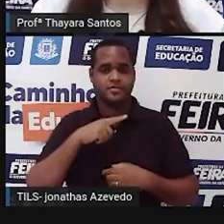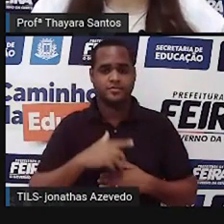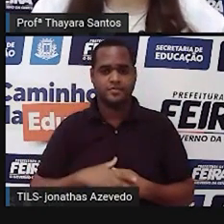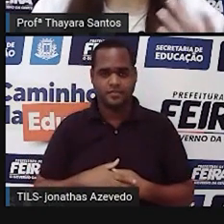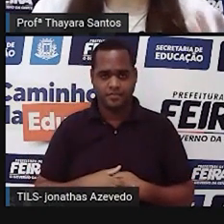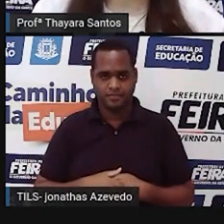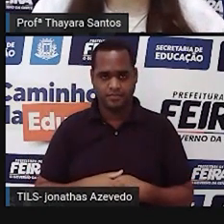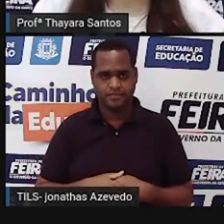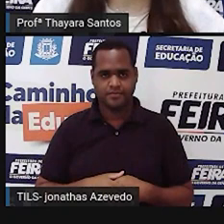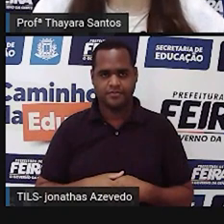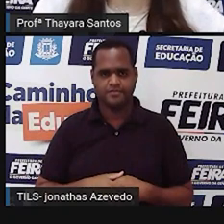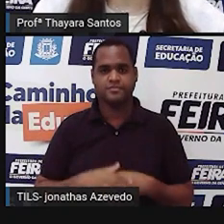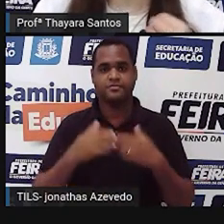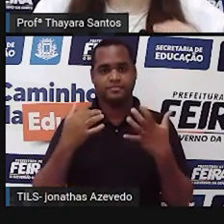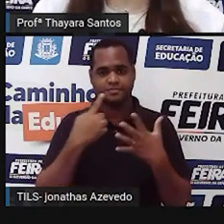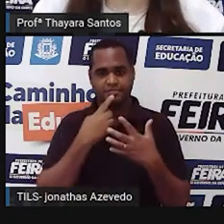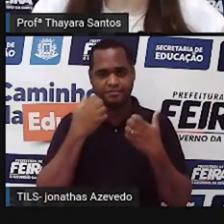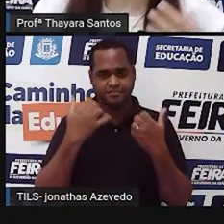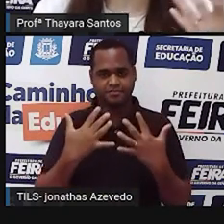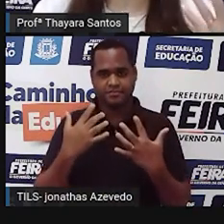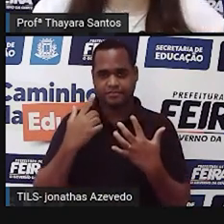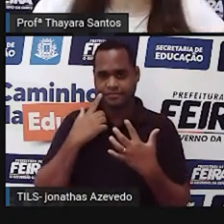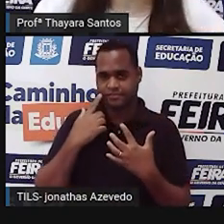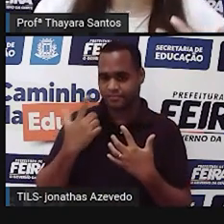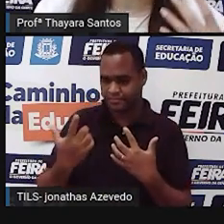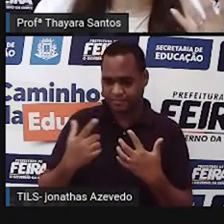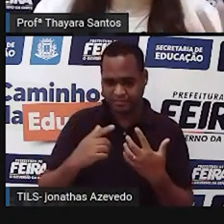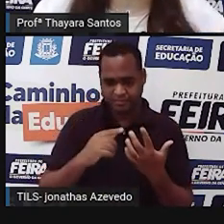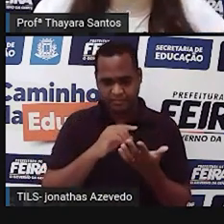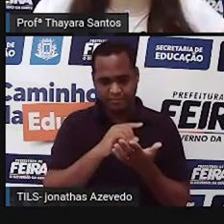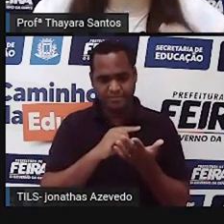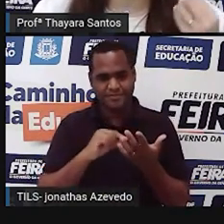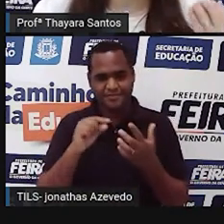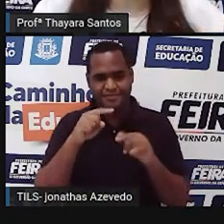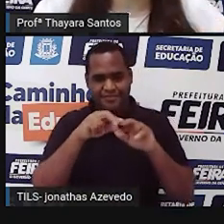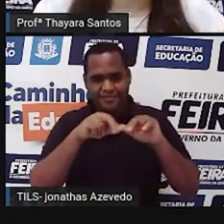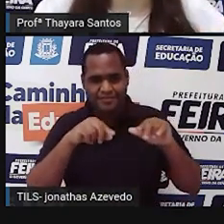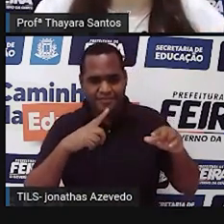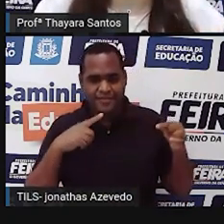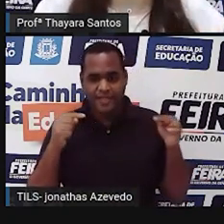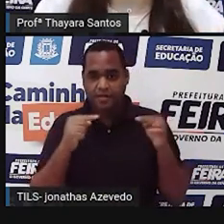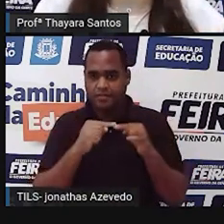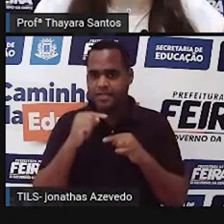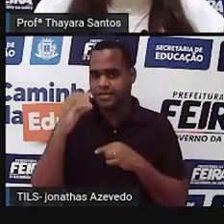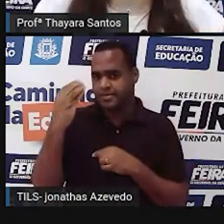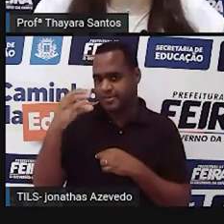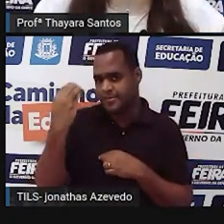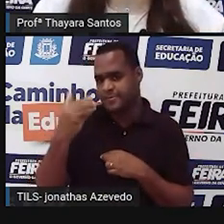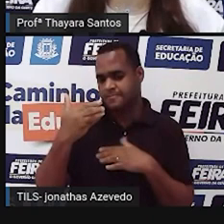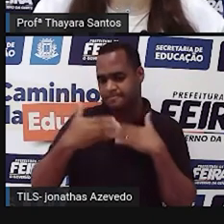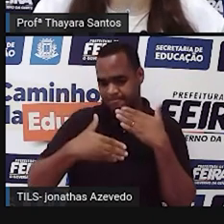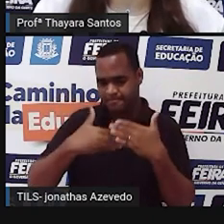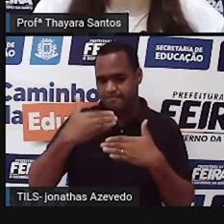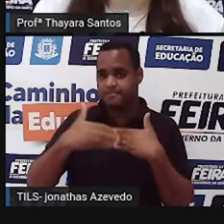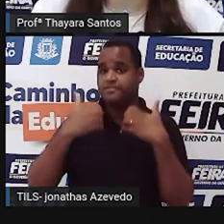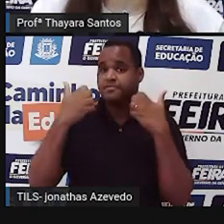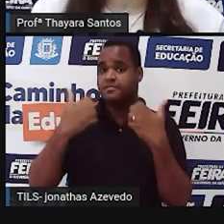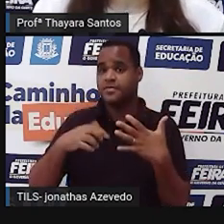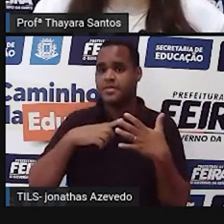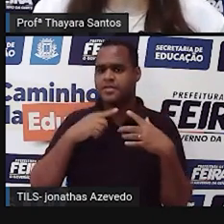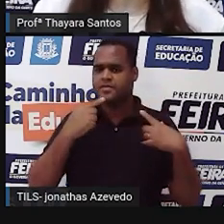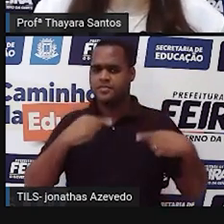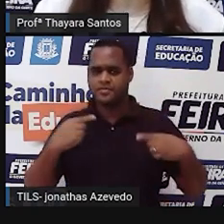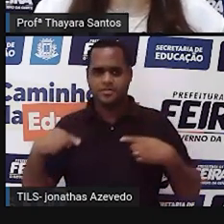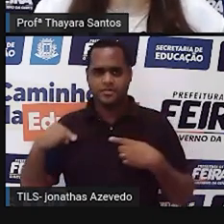Então, como eu já falei, justamente por ela não seguir o método científico, aquelas etapas do método científico que a gente discutiu agora há